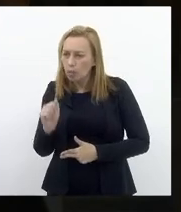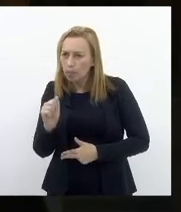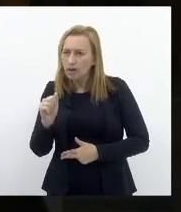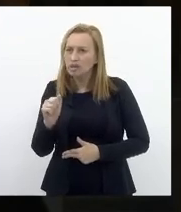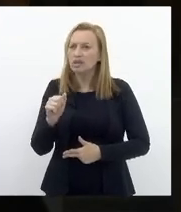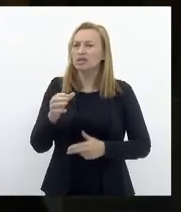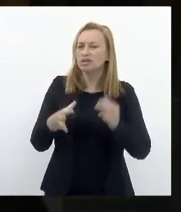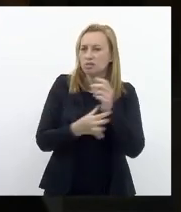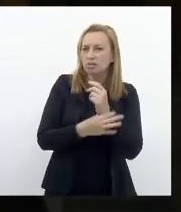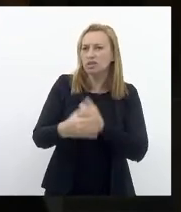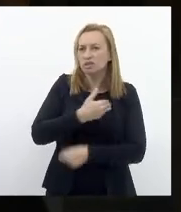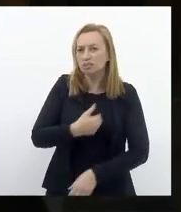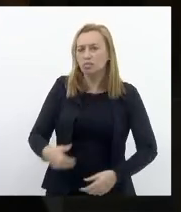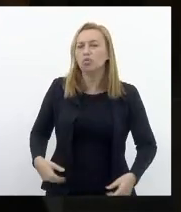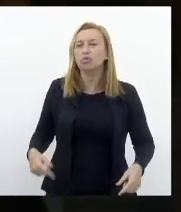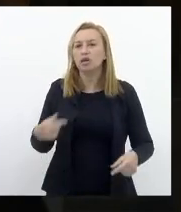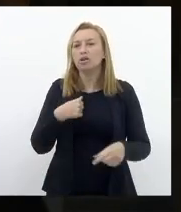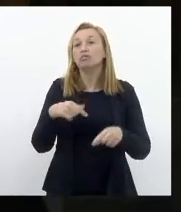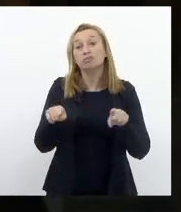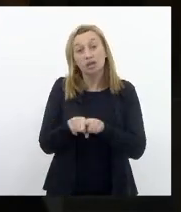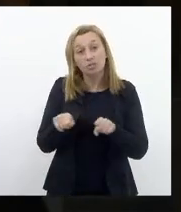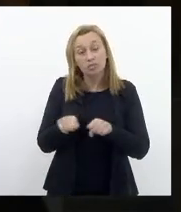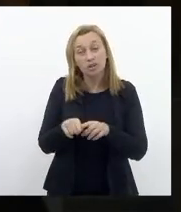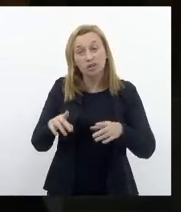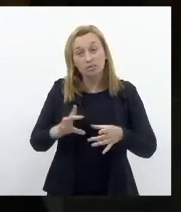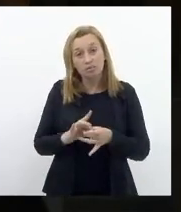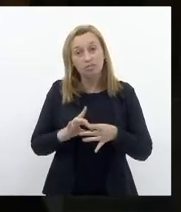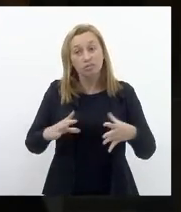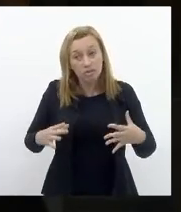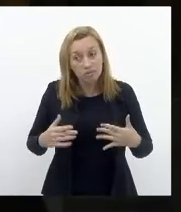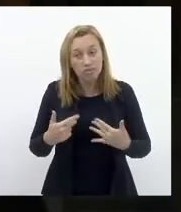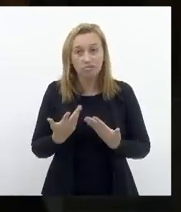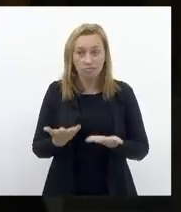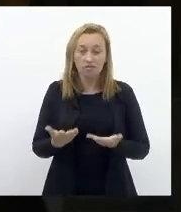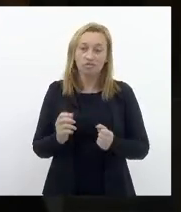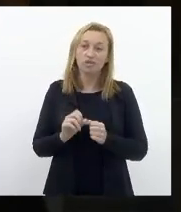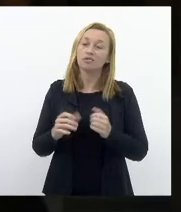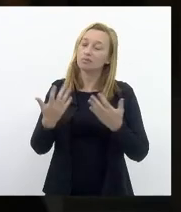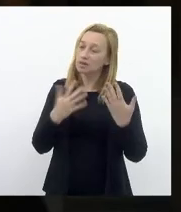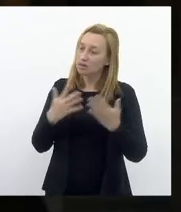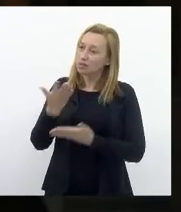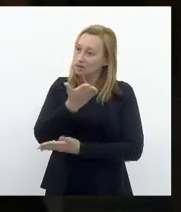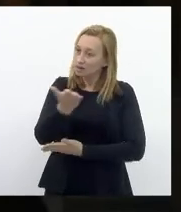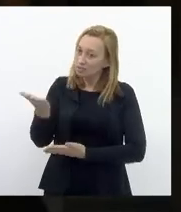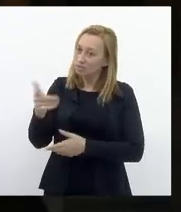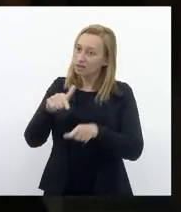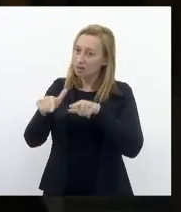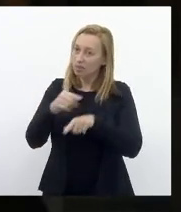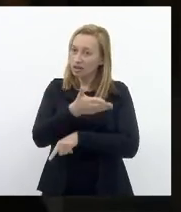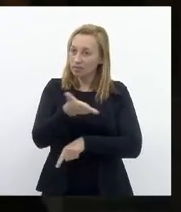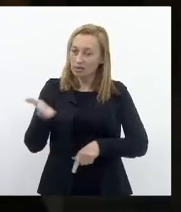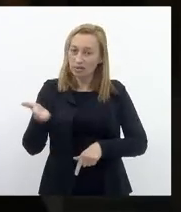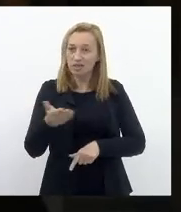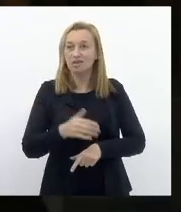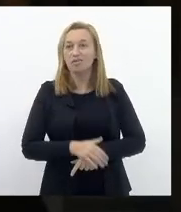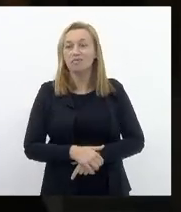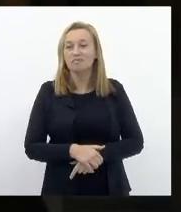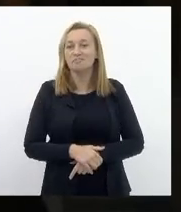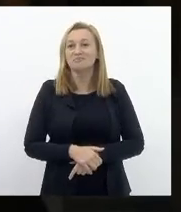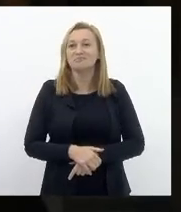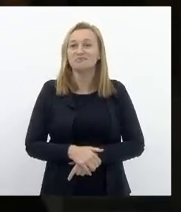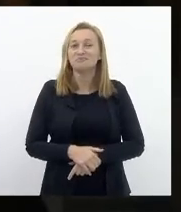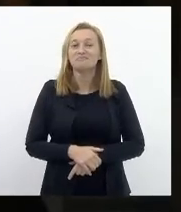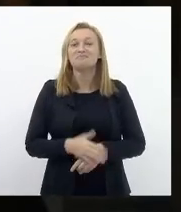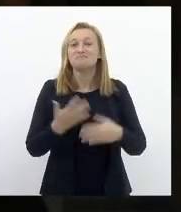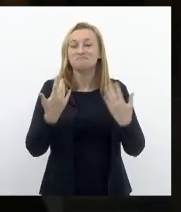Eu também Me permito fazê-la Então Parabenizar O mandato de Vossas Excelências Parabenizar Deputado